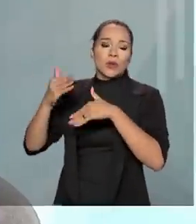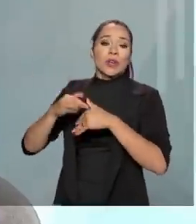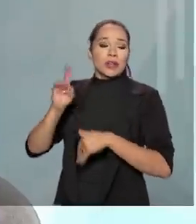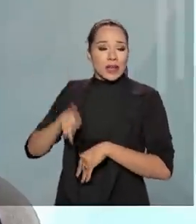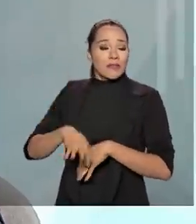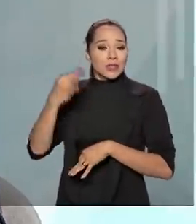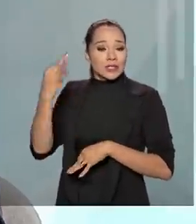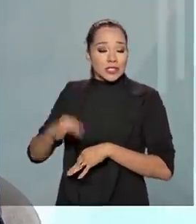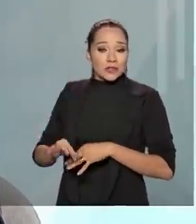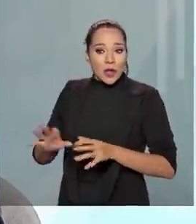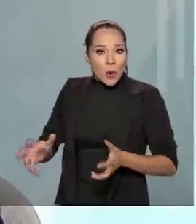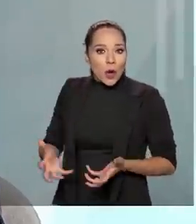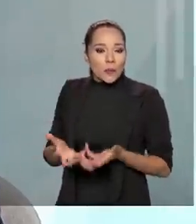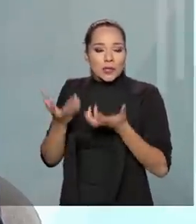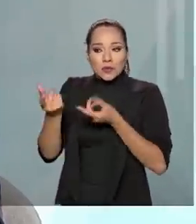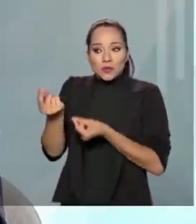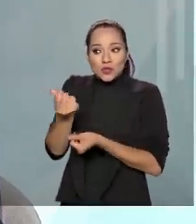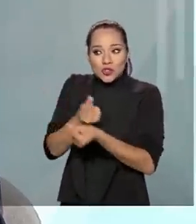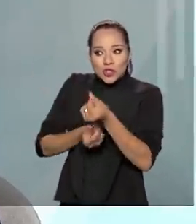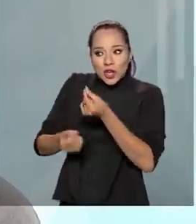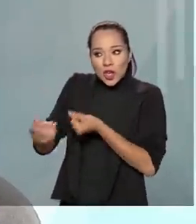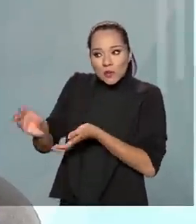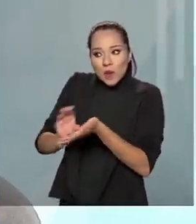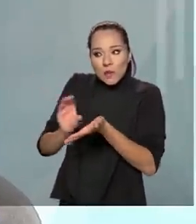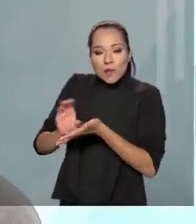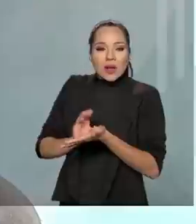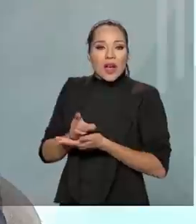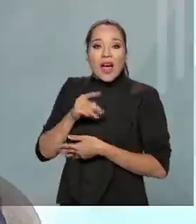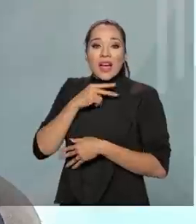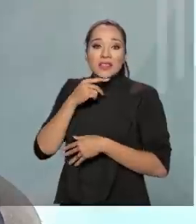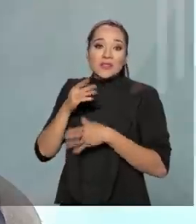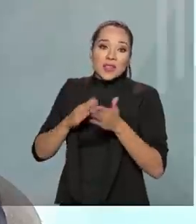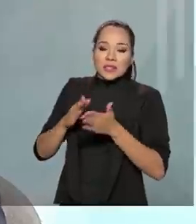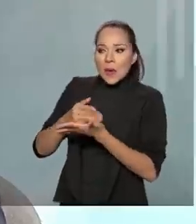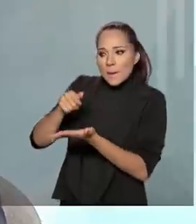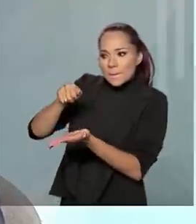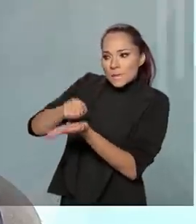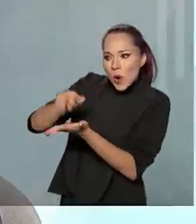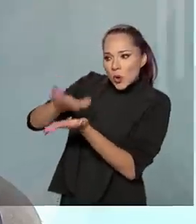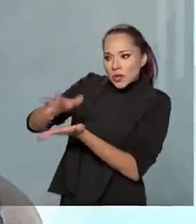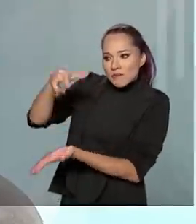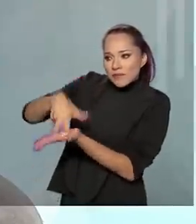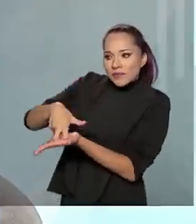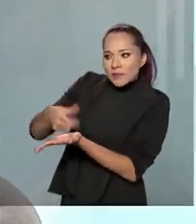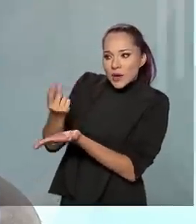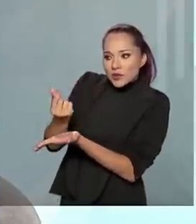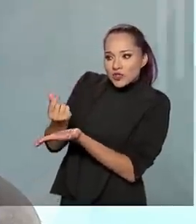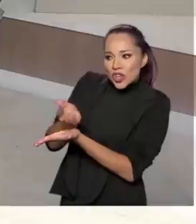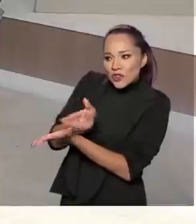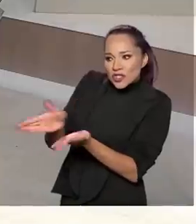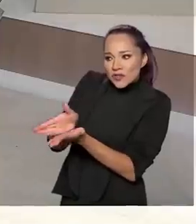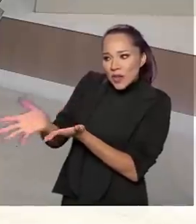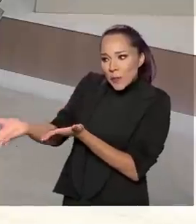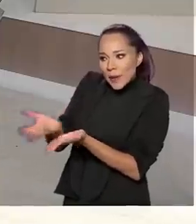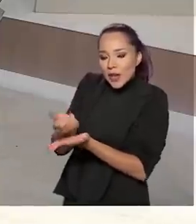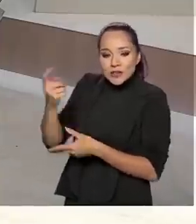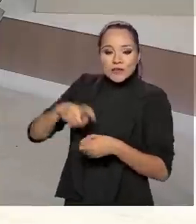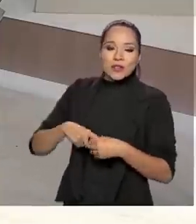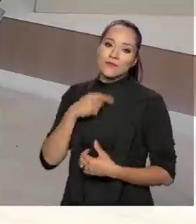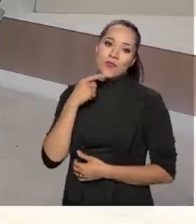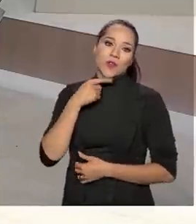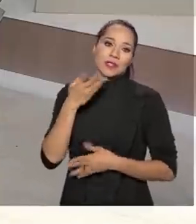efetividade da recuperação dos recursos desviados. Muitas vezes nós conseguimos sancionar, mas não conseguimos recuperar o que foi desviado. E os acordos